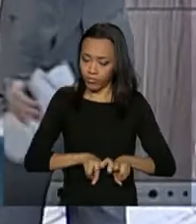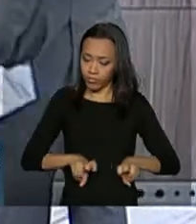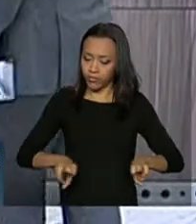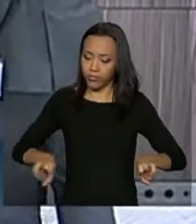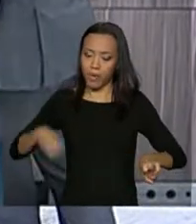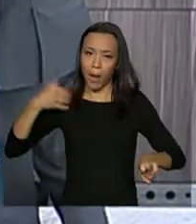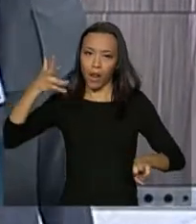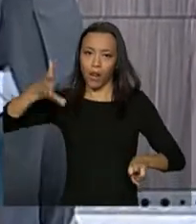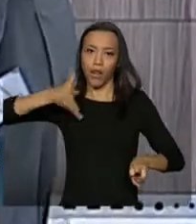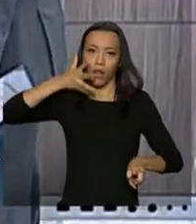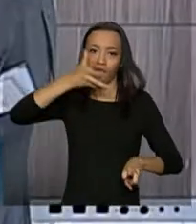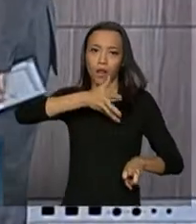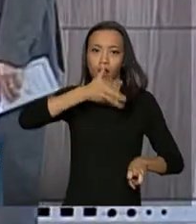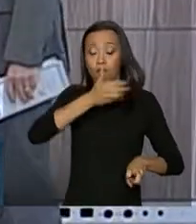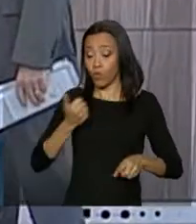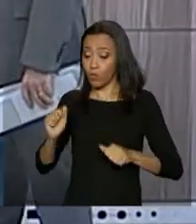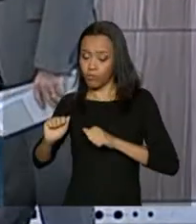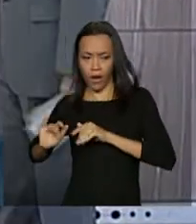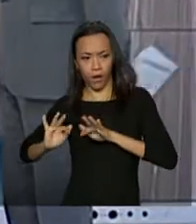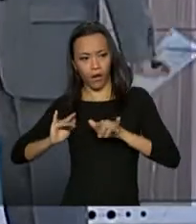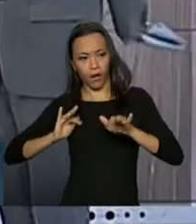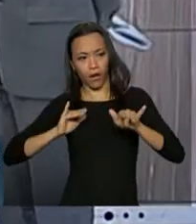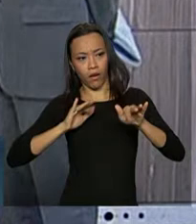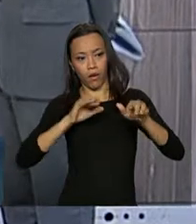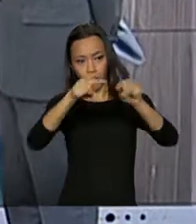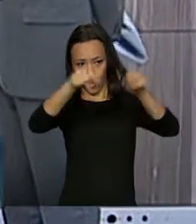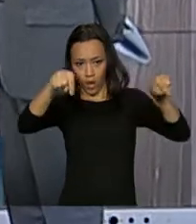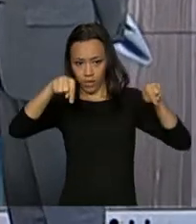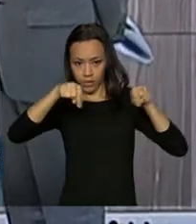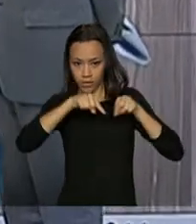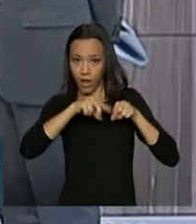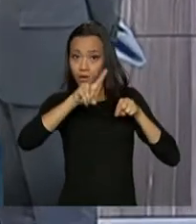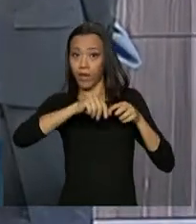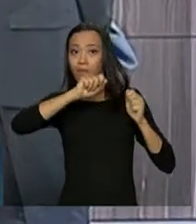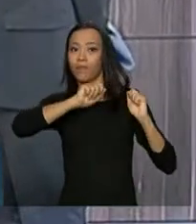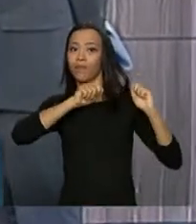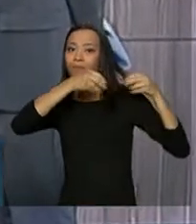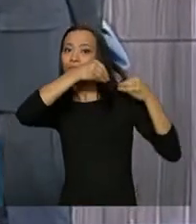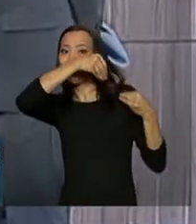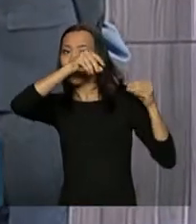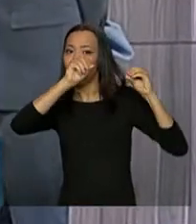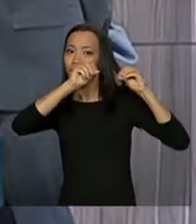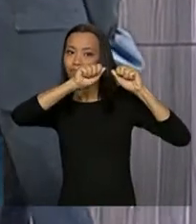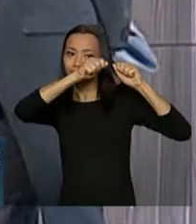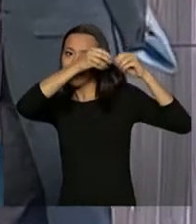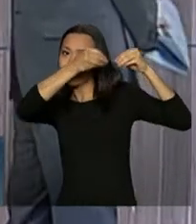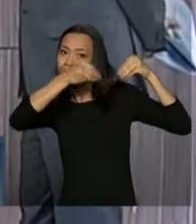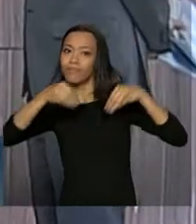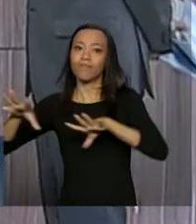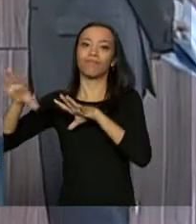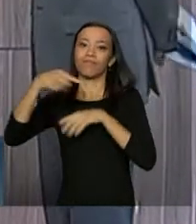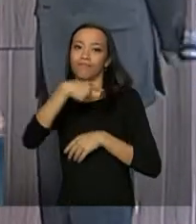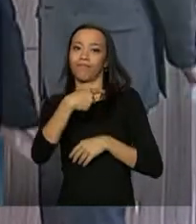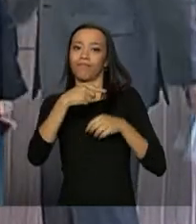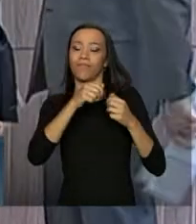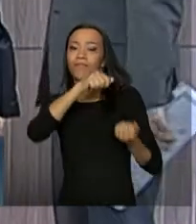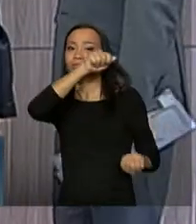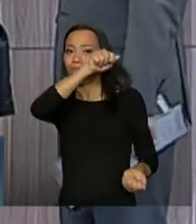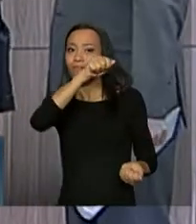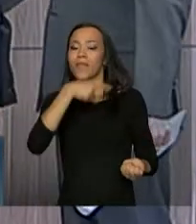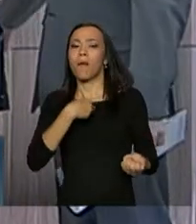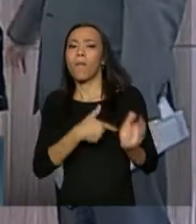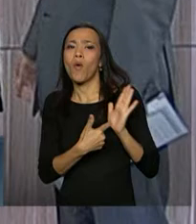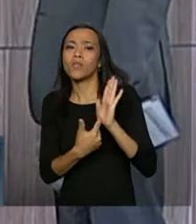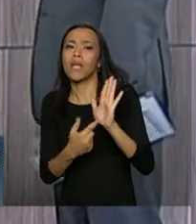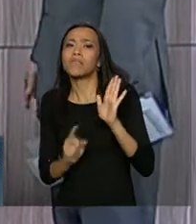seguiram para esse local onde será descerrada uma placa em homenagem aos integrantes da primeira